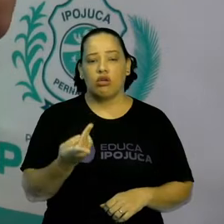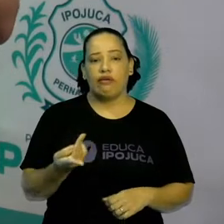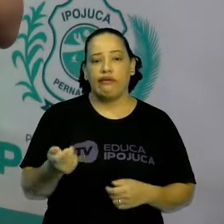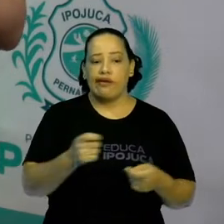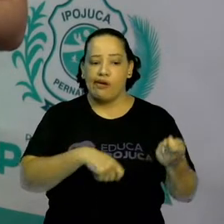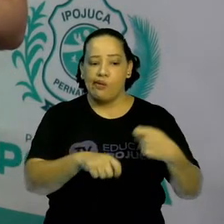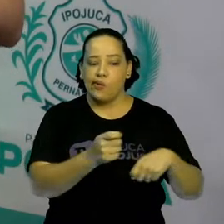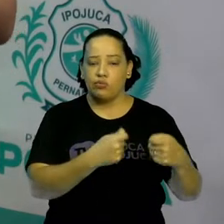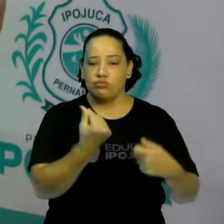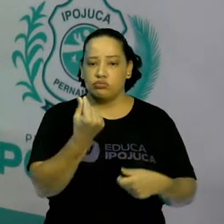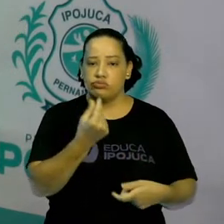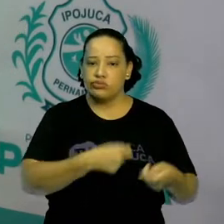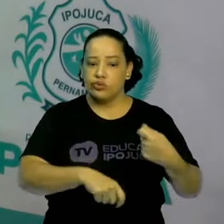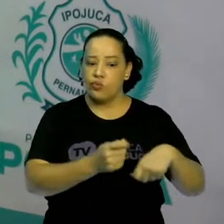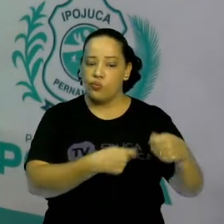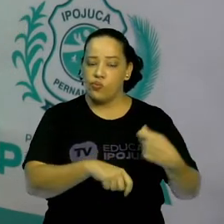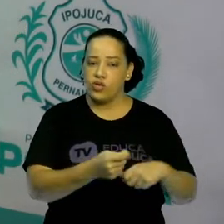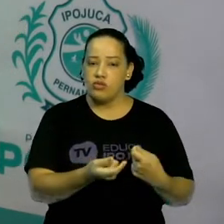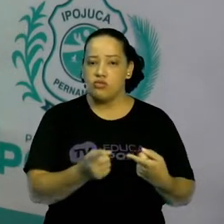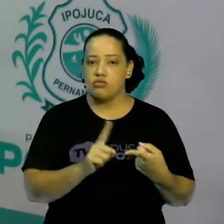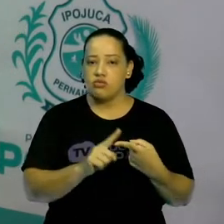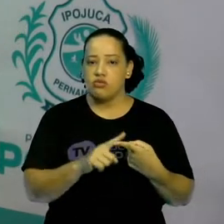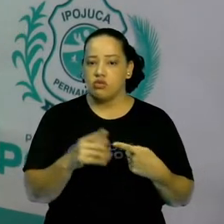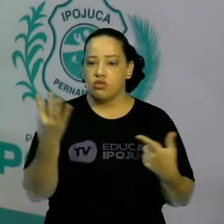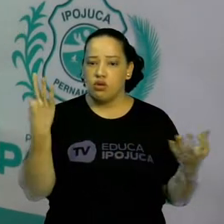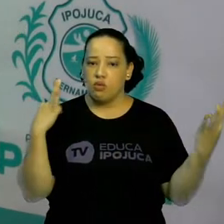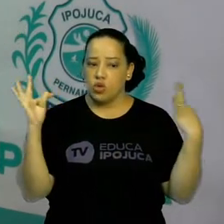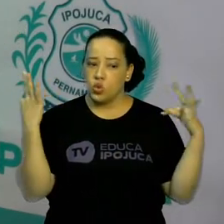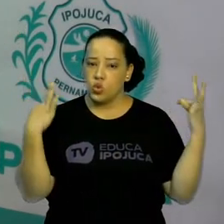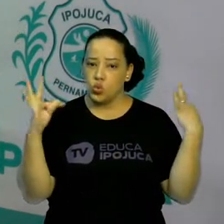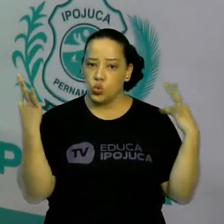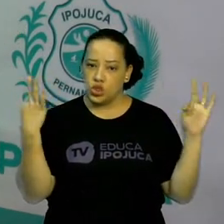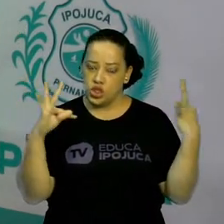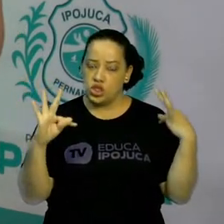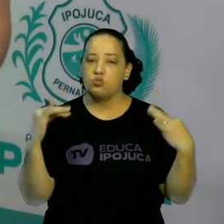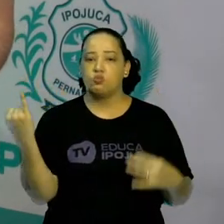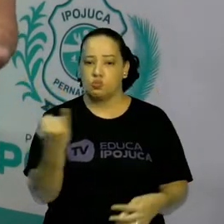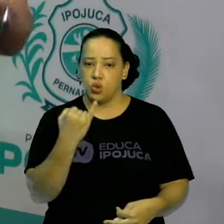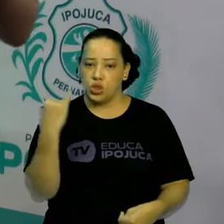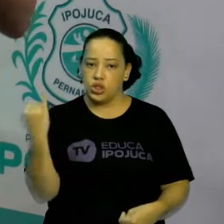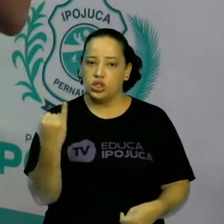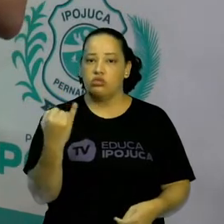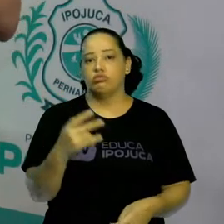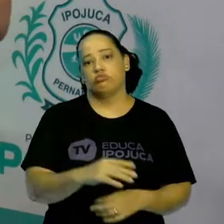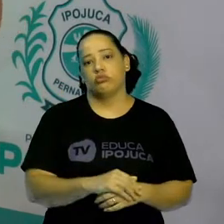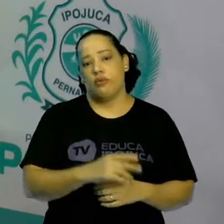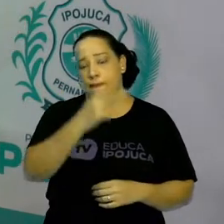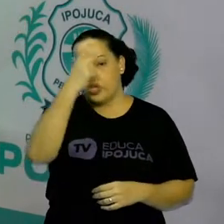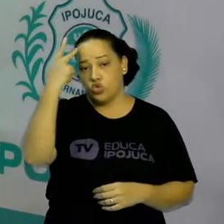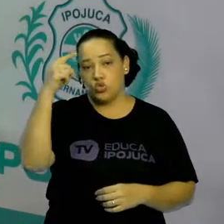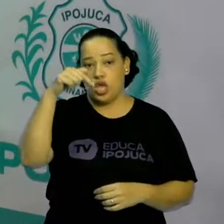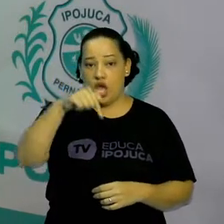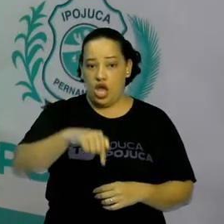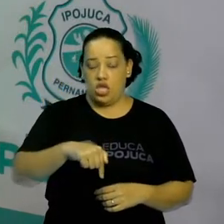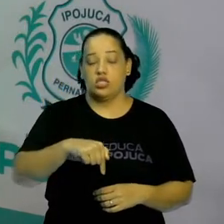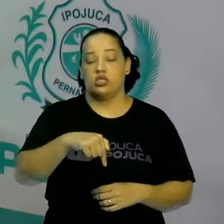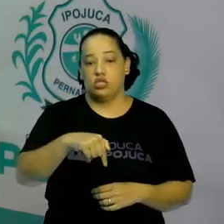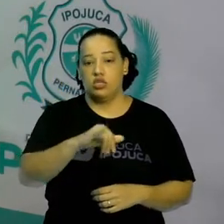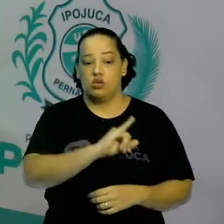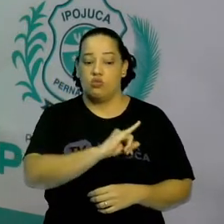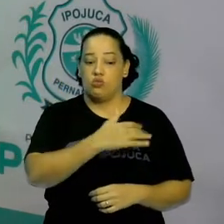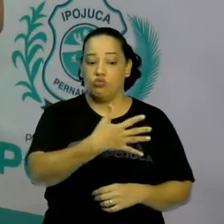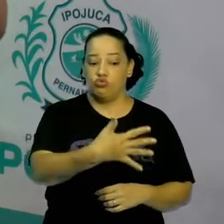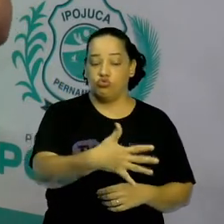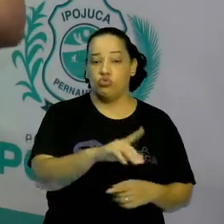muito importante para o turismo. Então muitas pessoas em Ipojunca e no resto do estado de Pernambuco